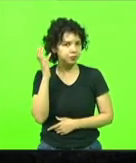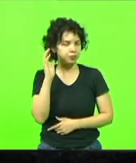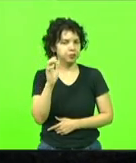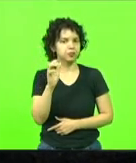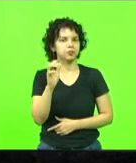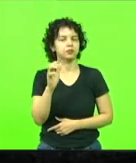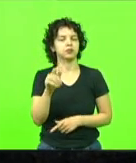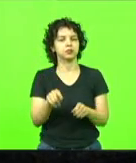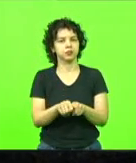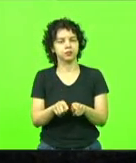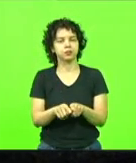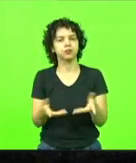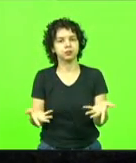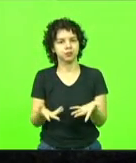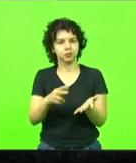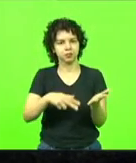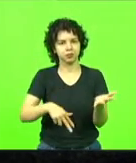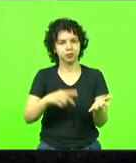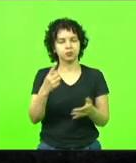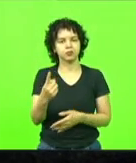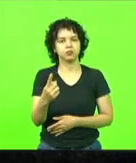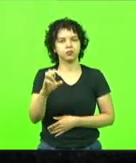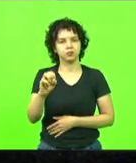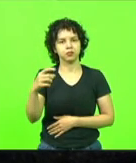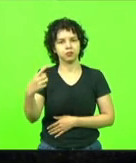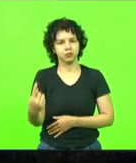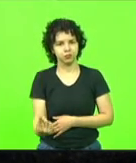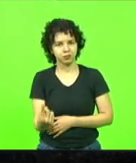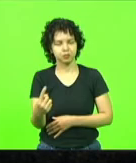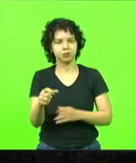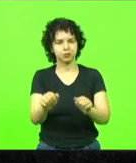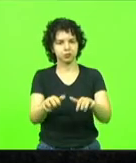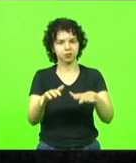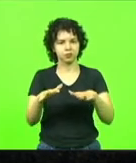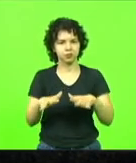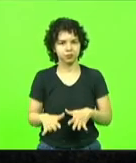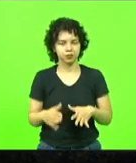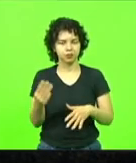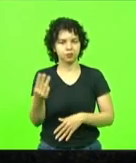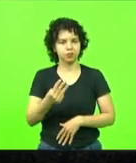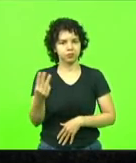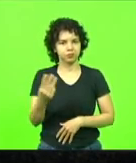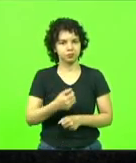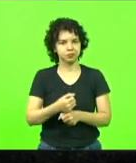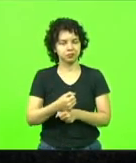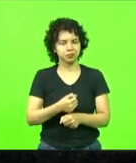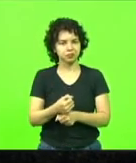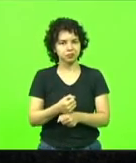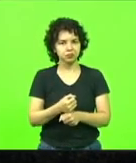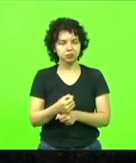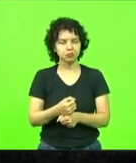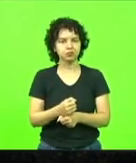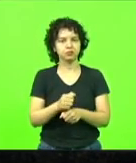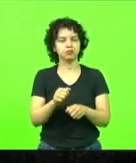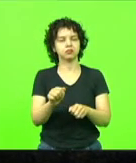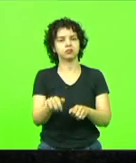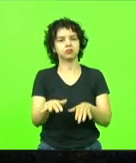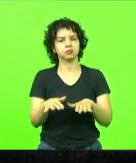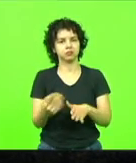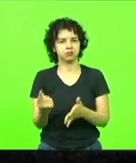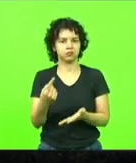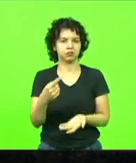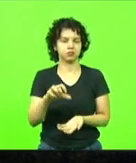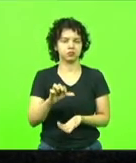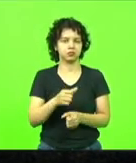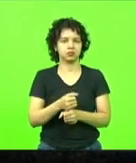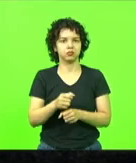centésima décima primeira sessão ordinária da terceira sessão legislativa da décima nona legislatura da Assembleia